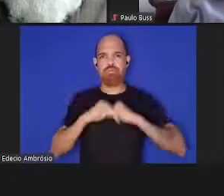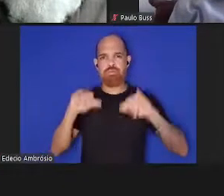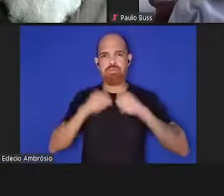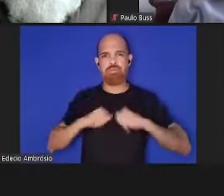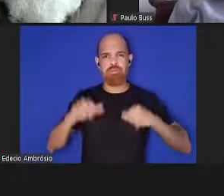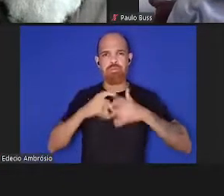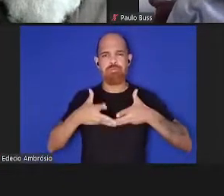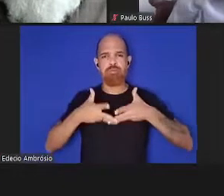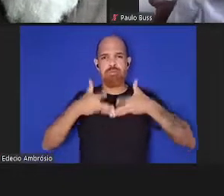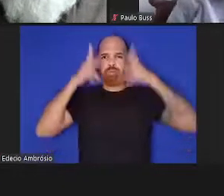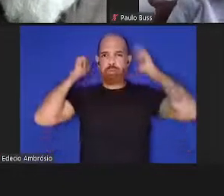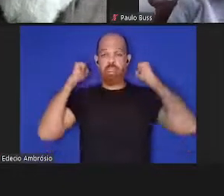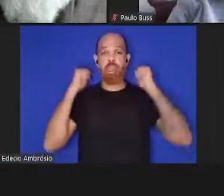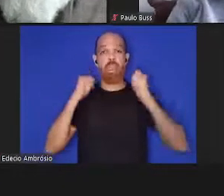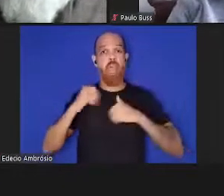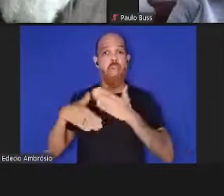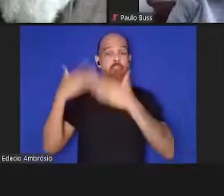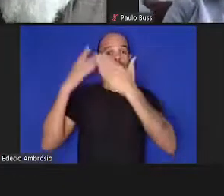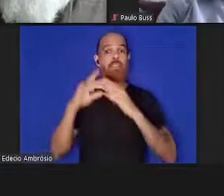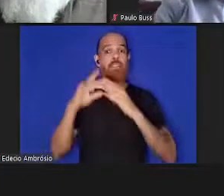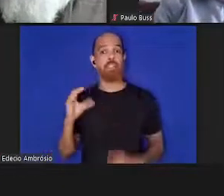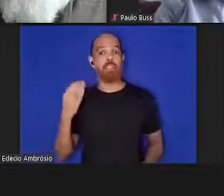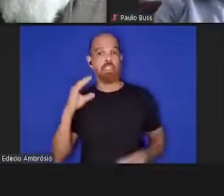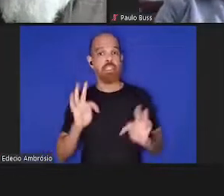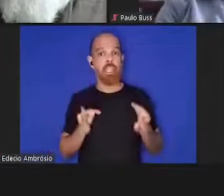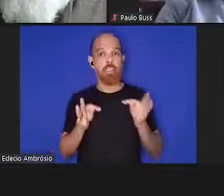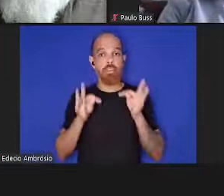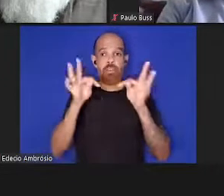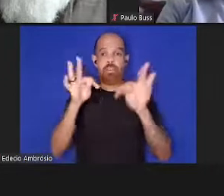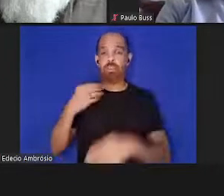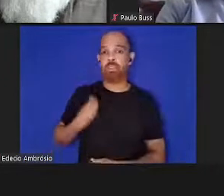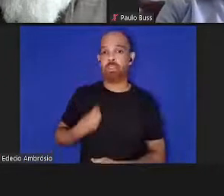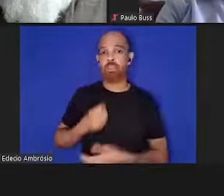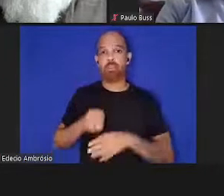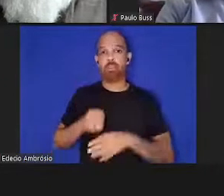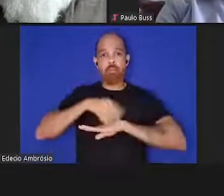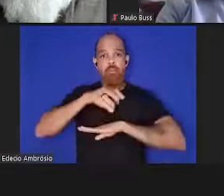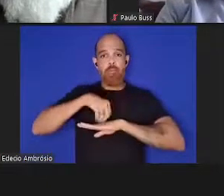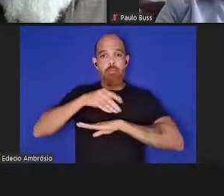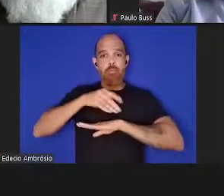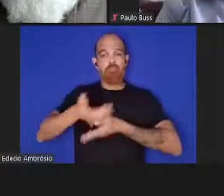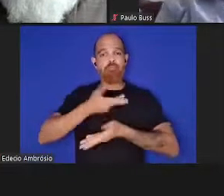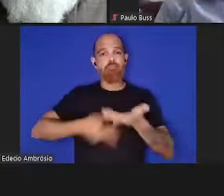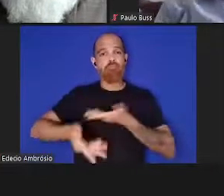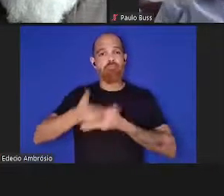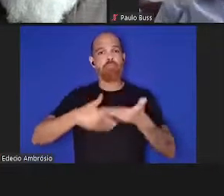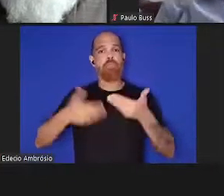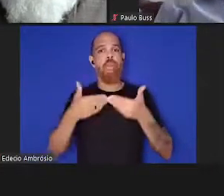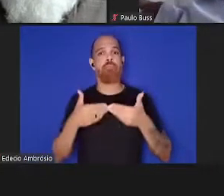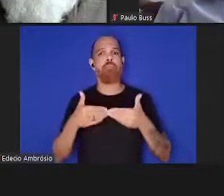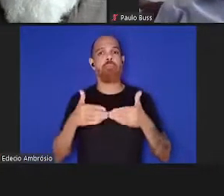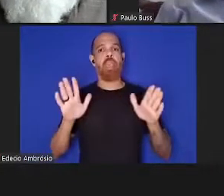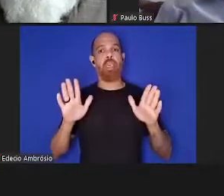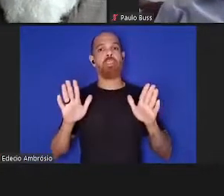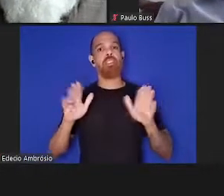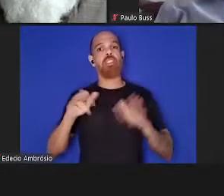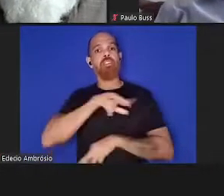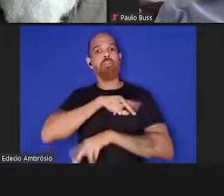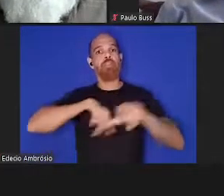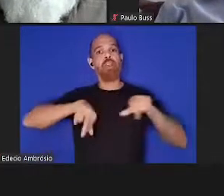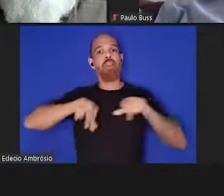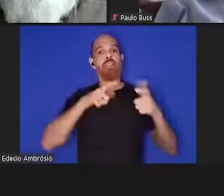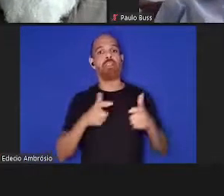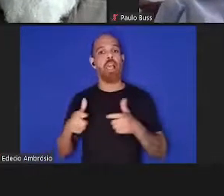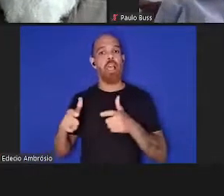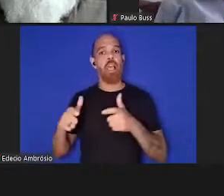ciência e da tecnologia se dá, se não pela partilha de dados e informações abertas nas diversas áreas e redes do